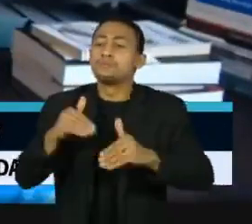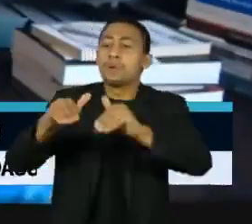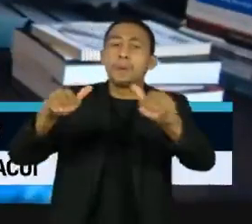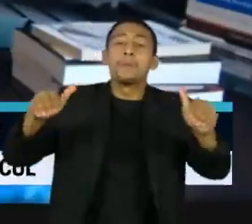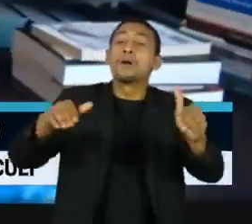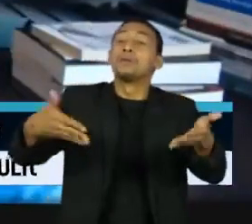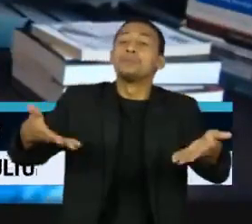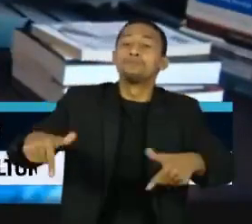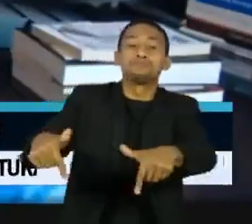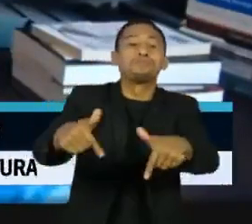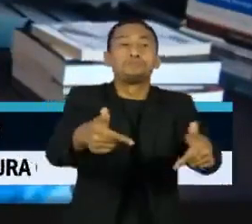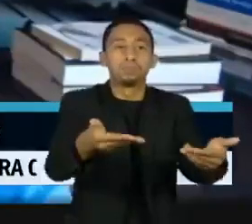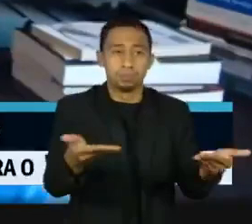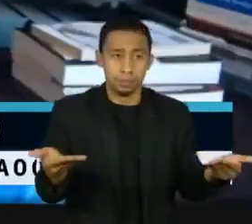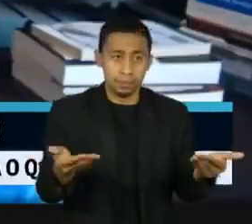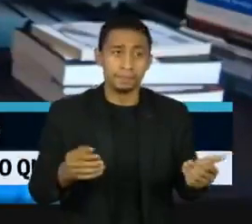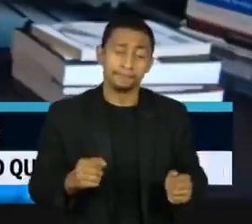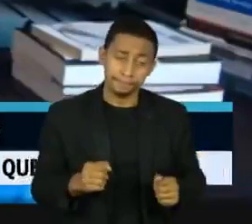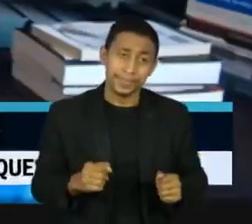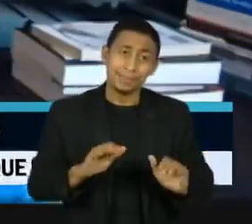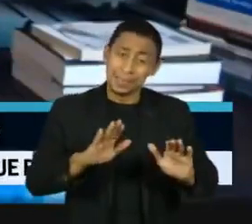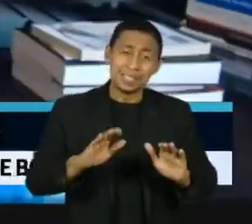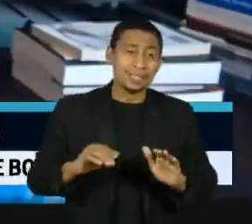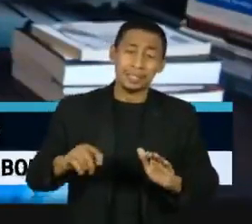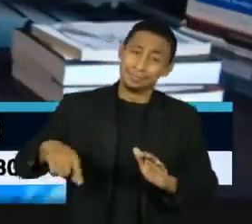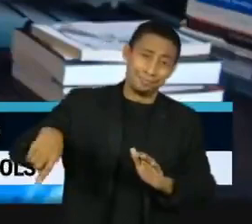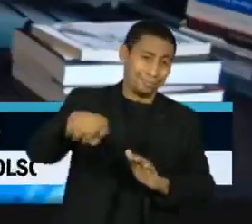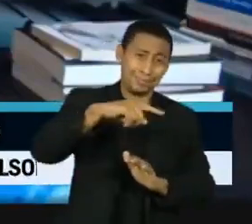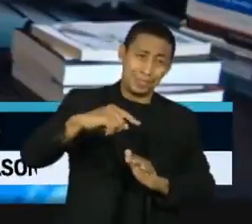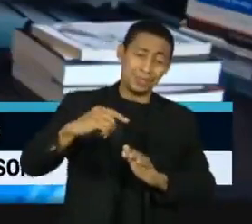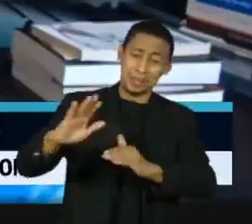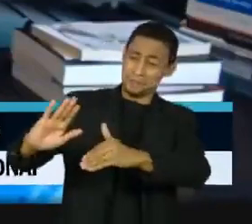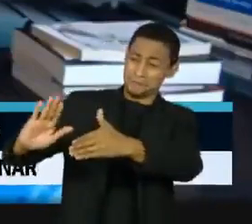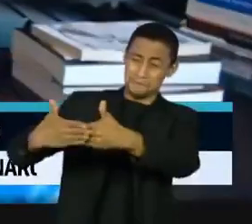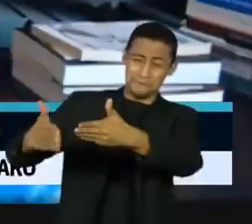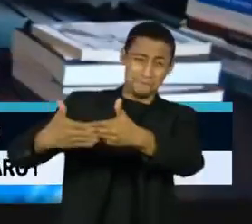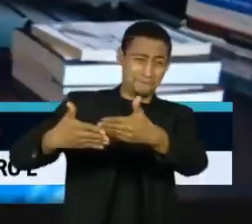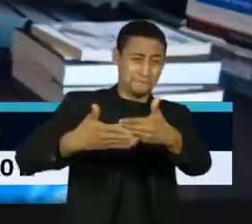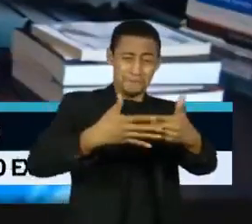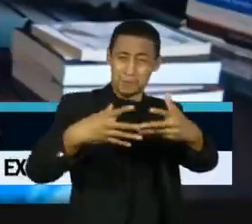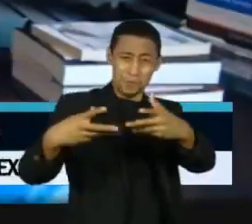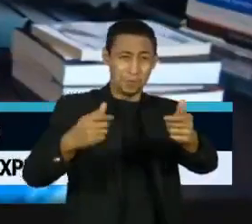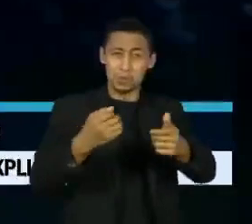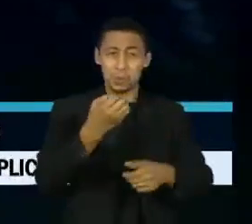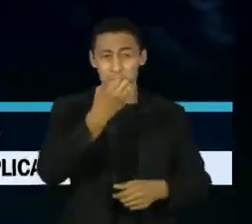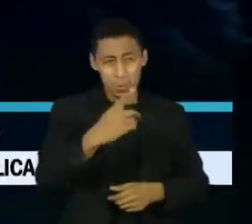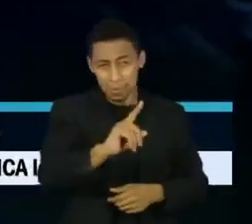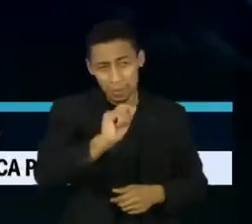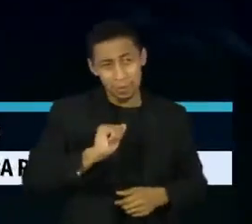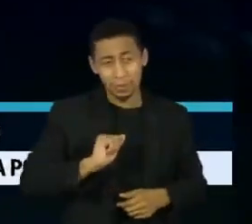que não é desejável fechar tudo, não é bom, mas às vezes é necessário.